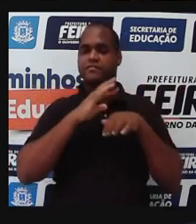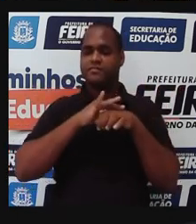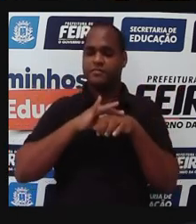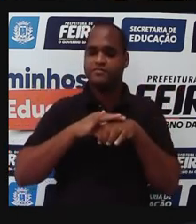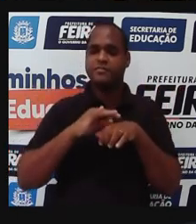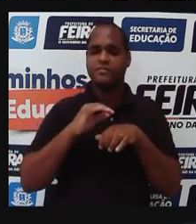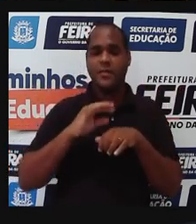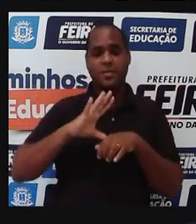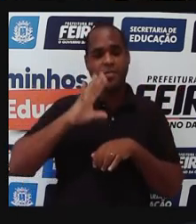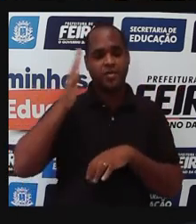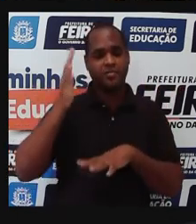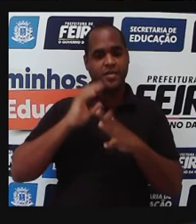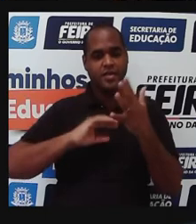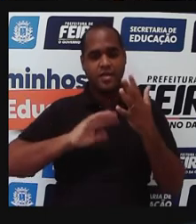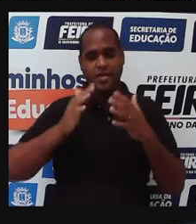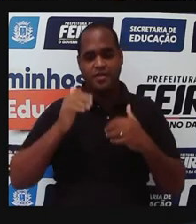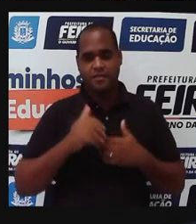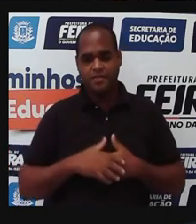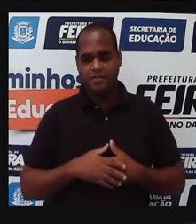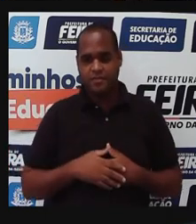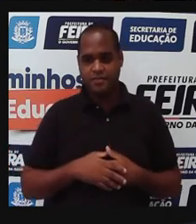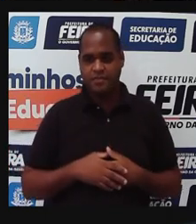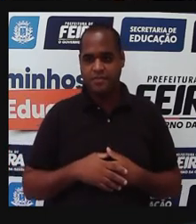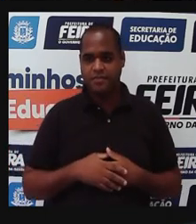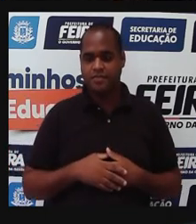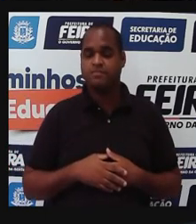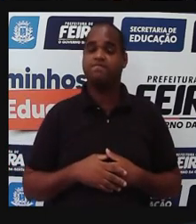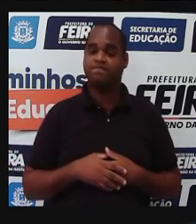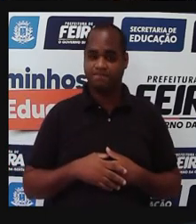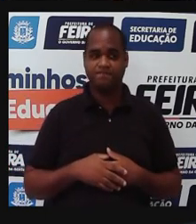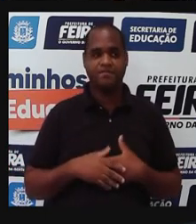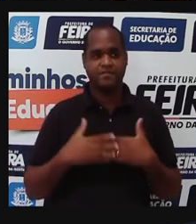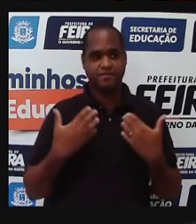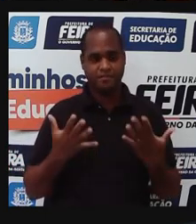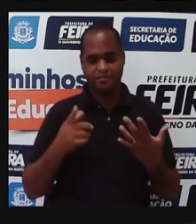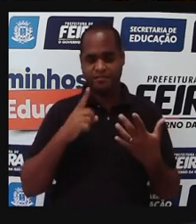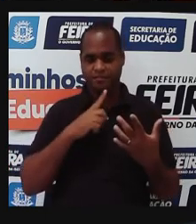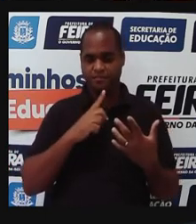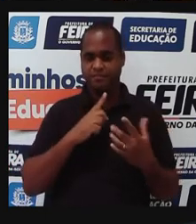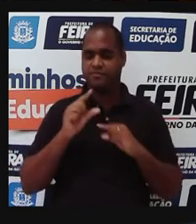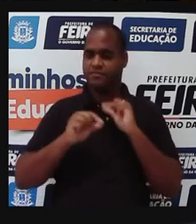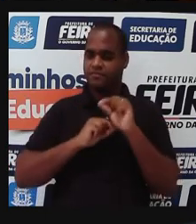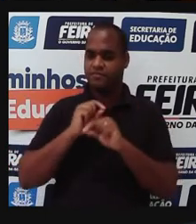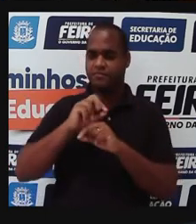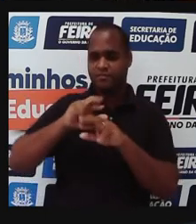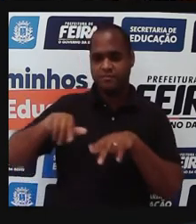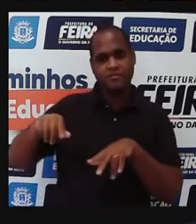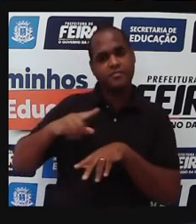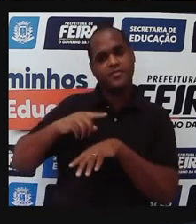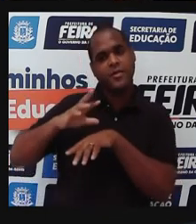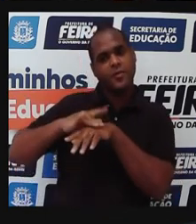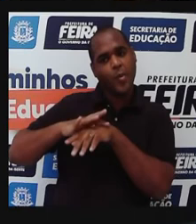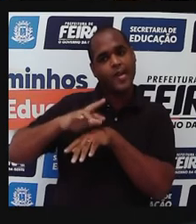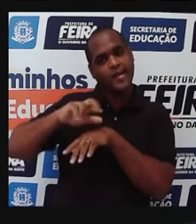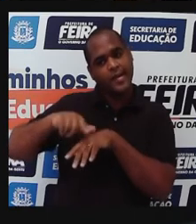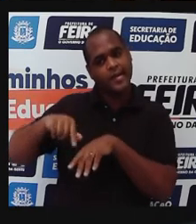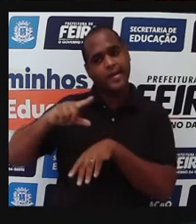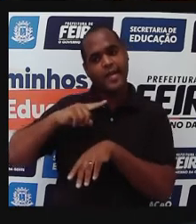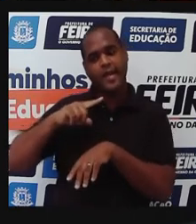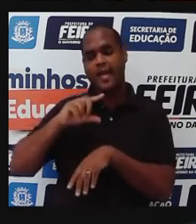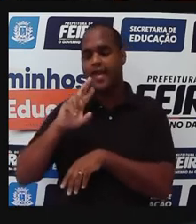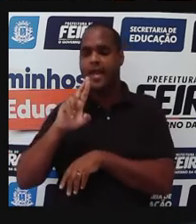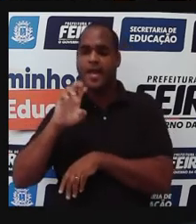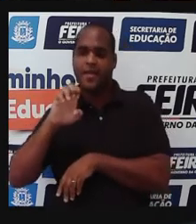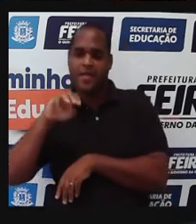doenças emergentes, tá bom? E aí, existem também, né, as doenças emergentes